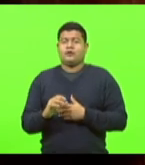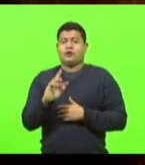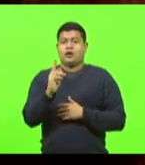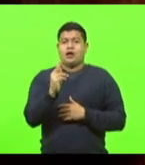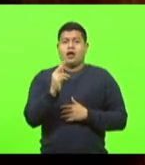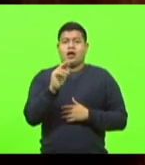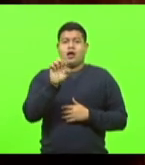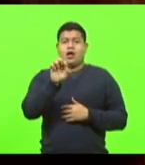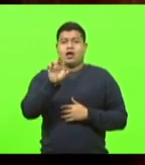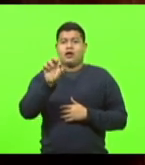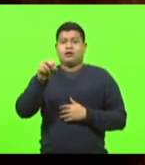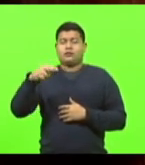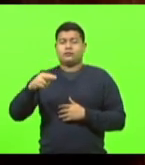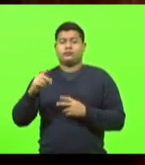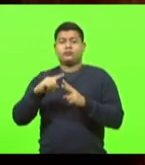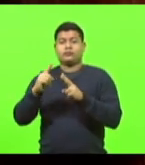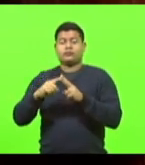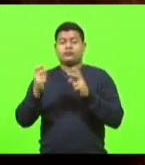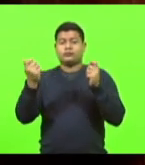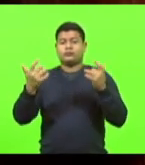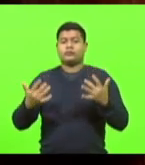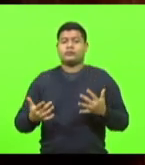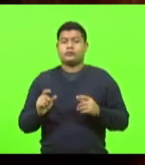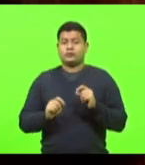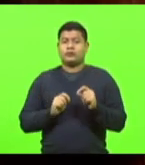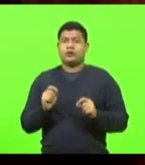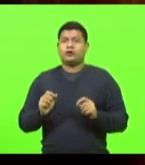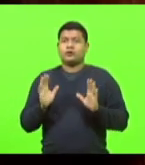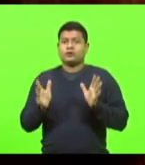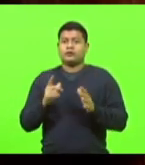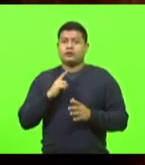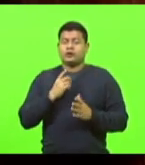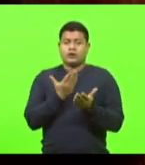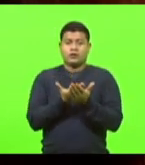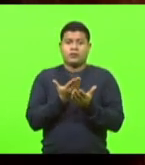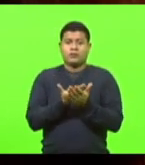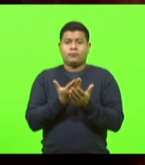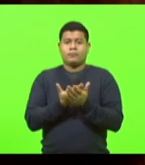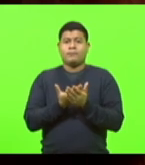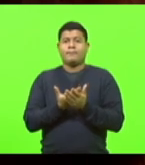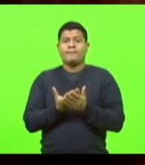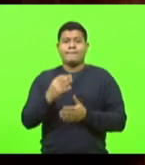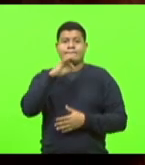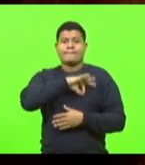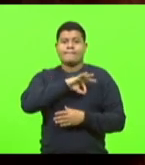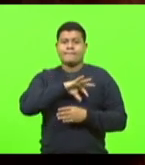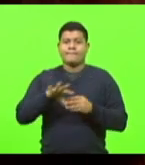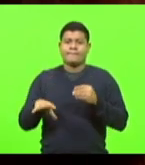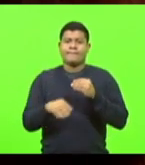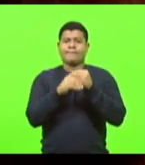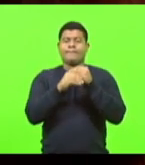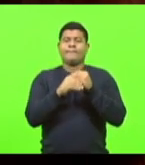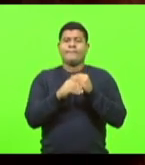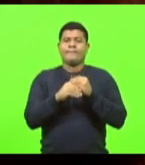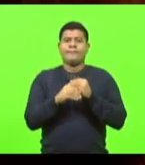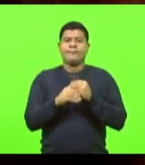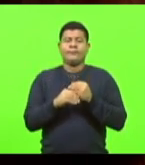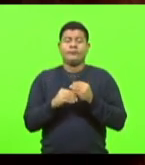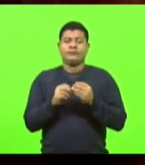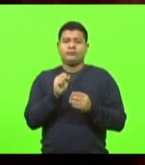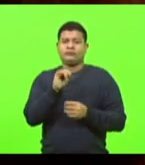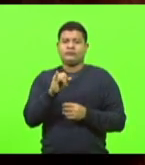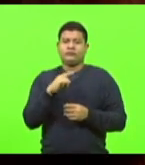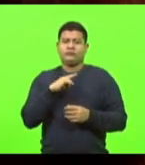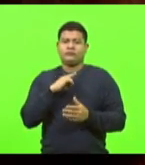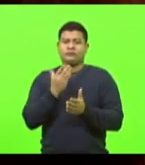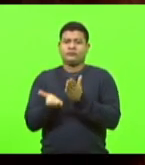por ambos, que já está sendo estudado um abono que será dado para eventuais perdas das